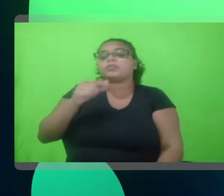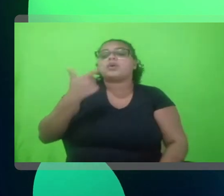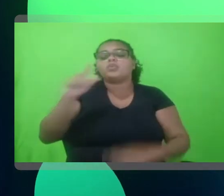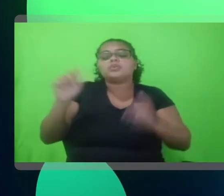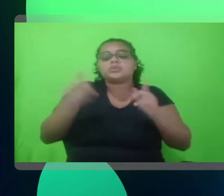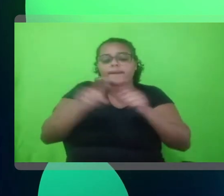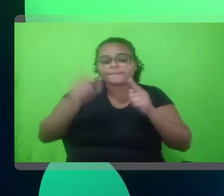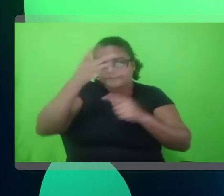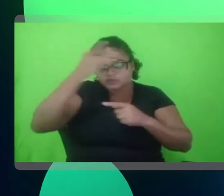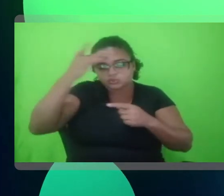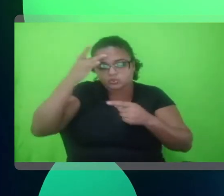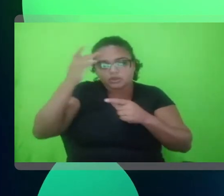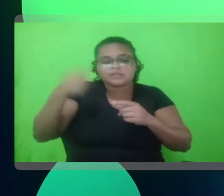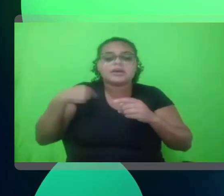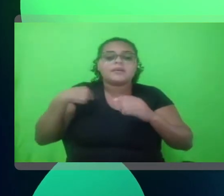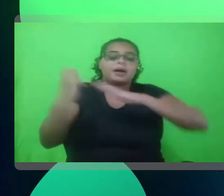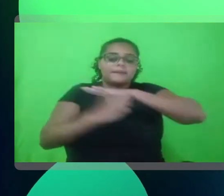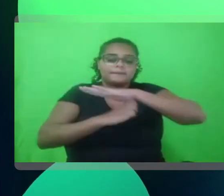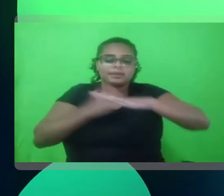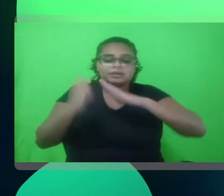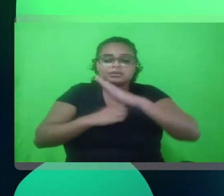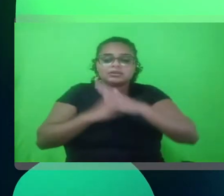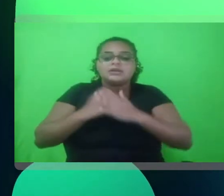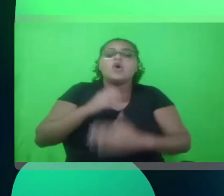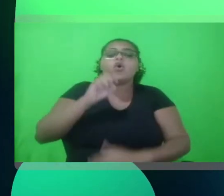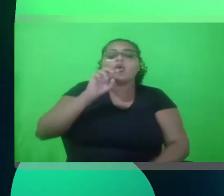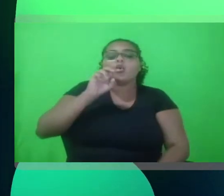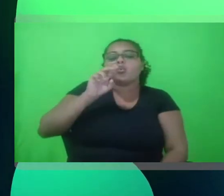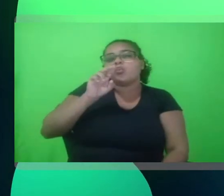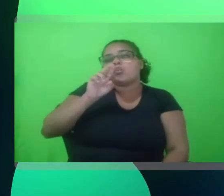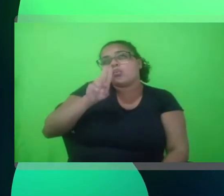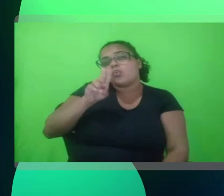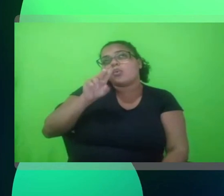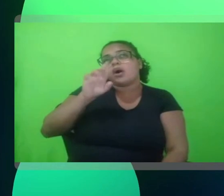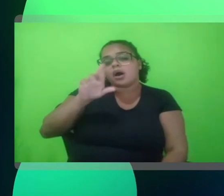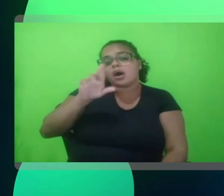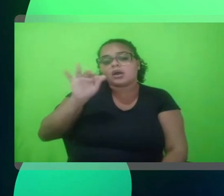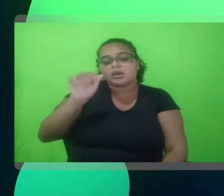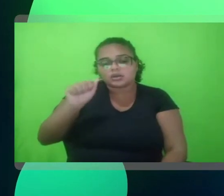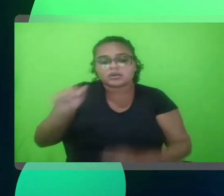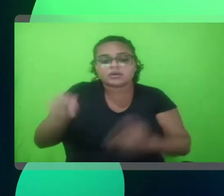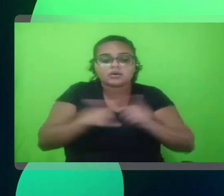empresa, como é uma empresa muito grande, que ainda usa R, usam outras coisas, mas majoritariamente a gente usa Python.